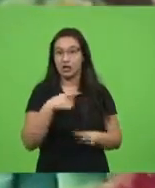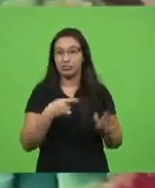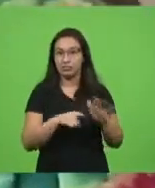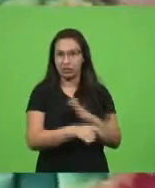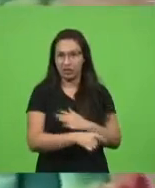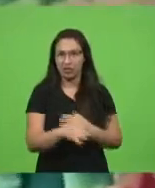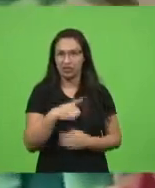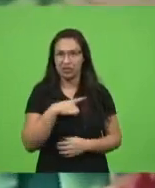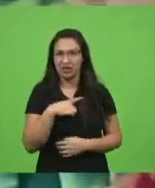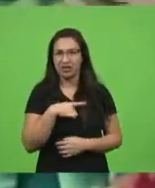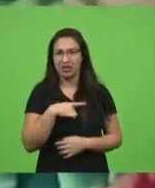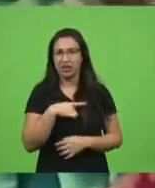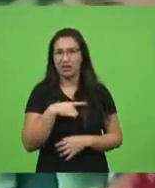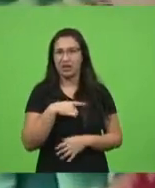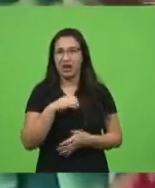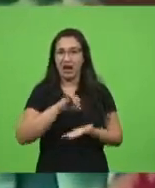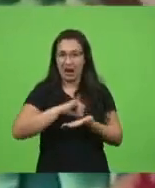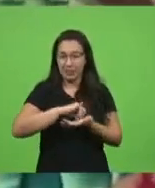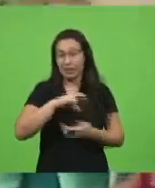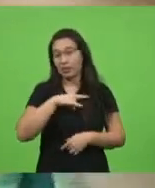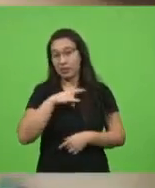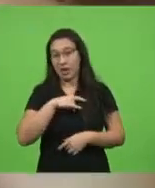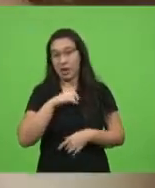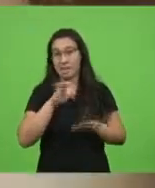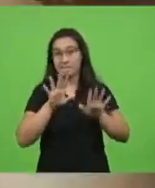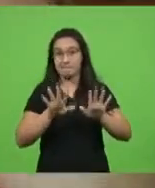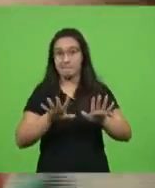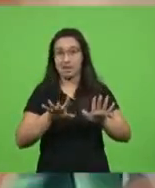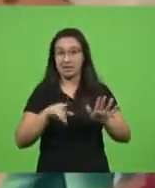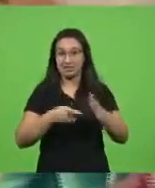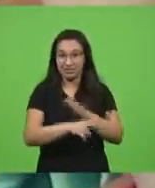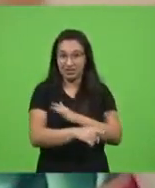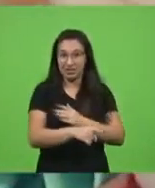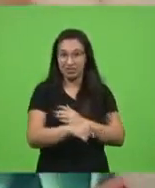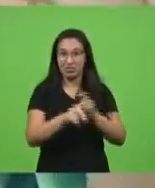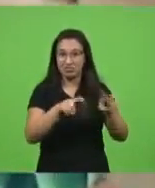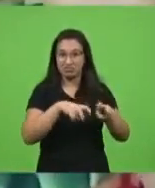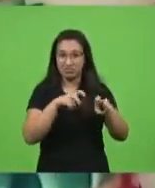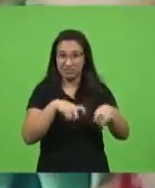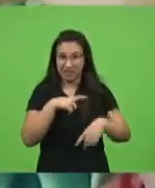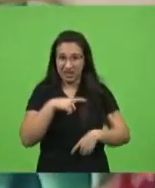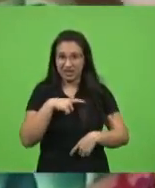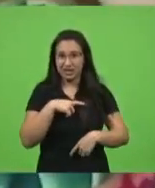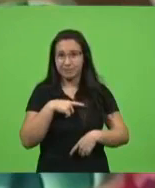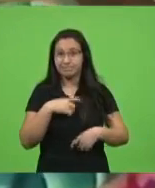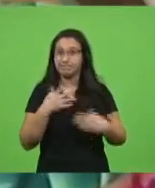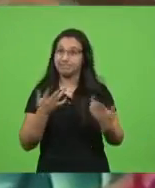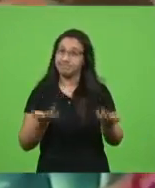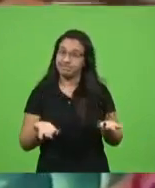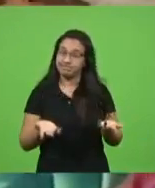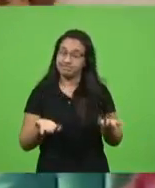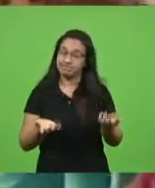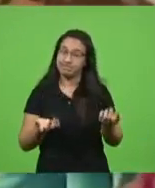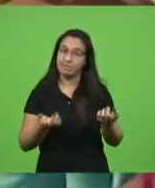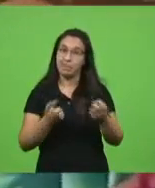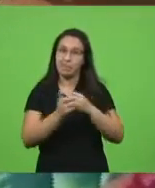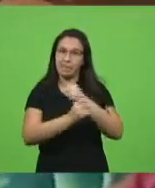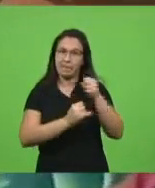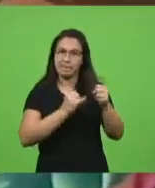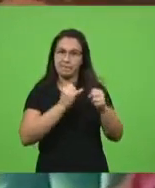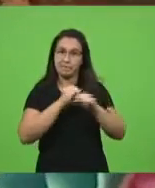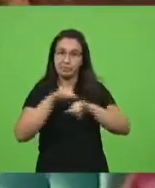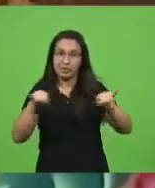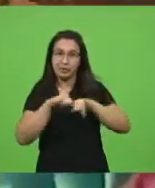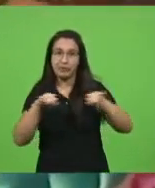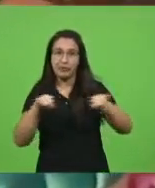capitais até tem, mas no interior tem estrutura para isso? Vamos consumir mais informação, informação com